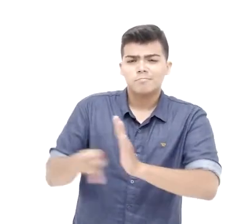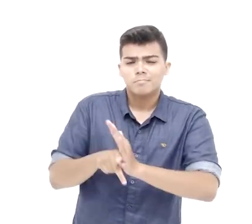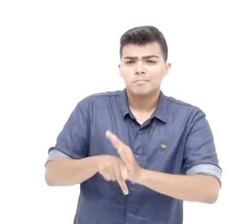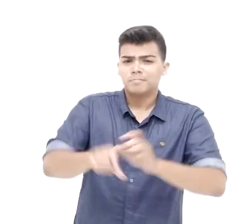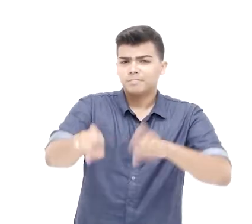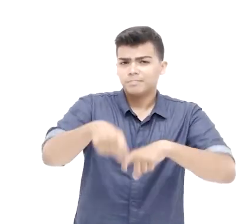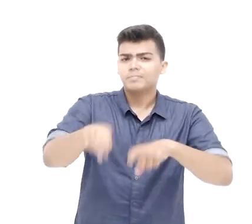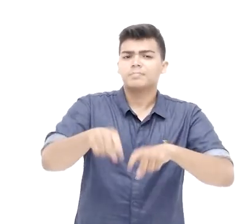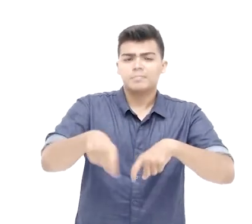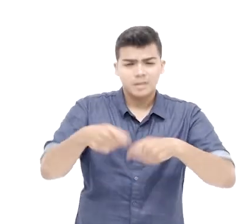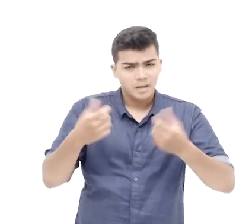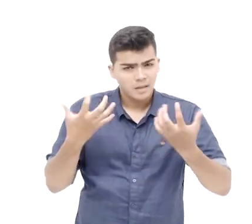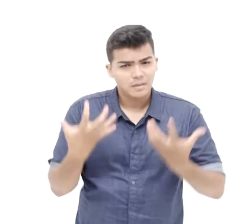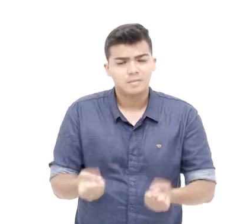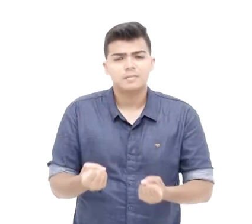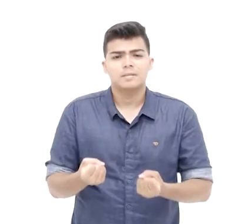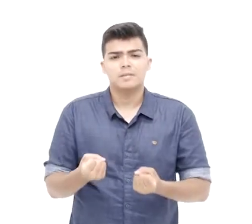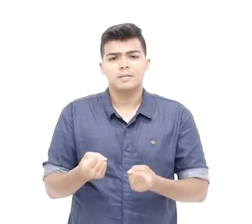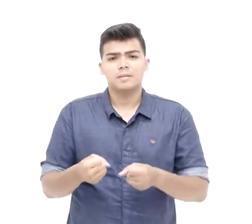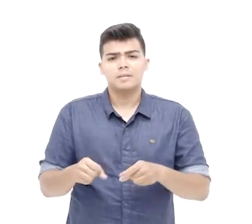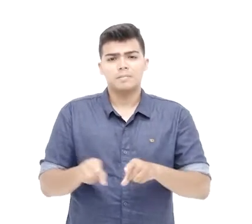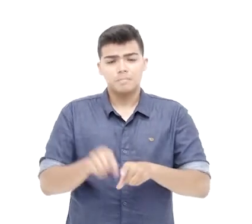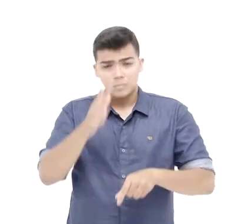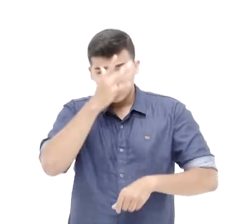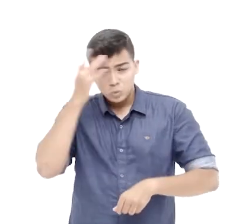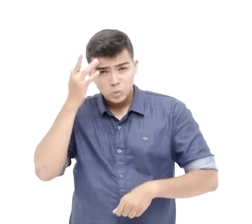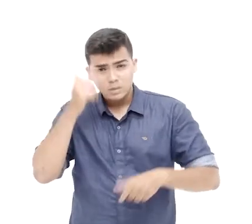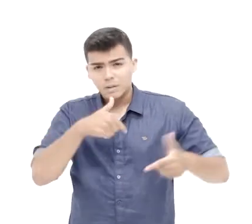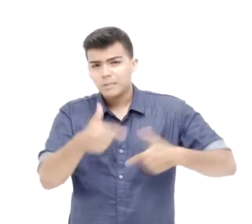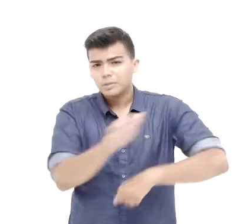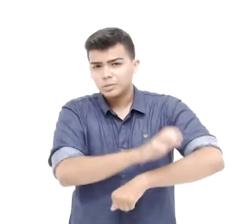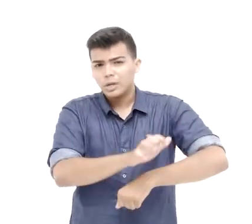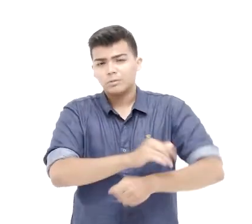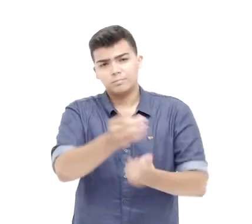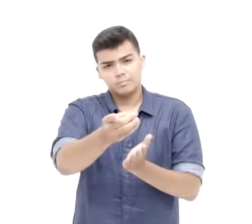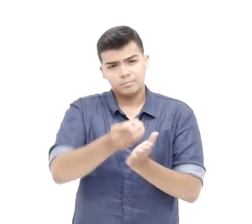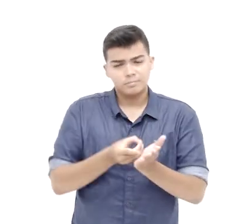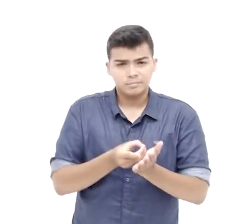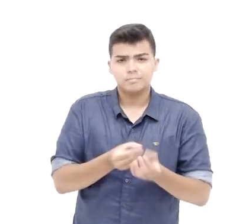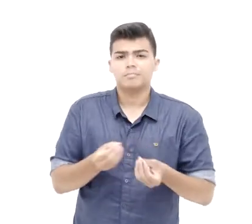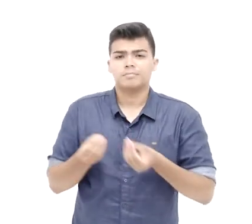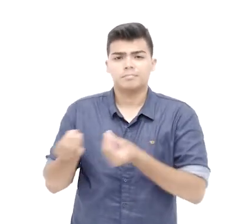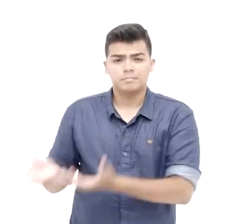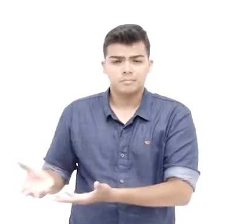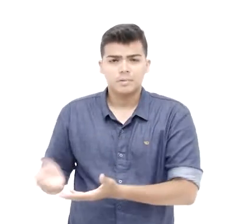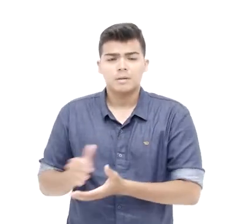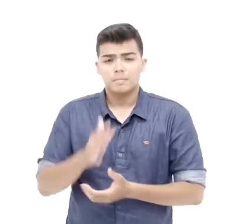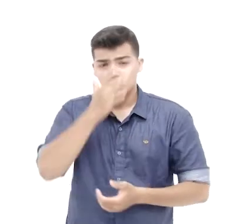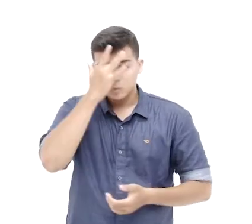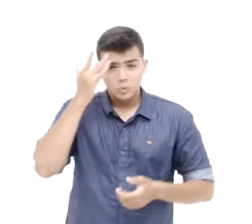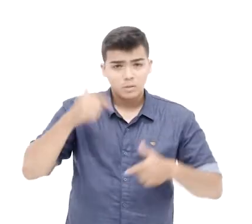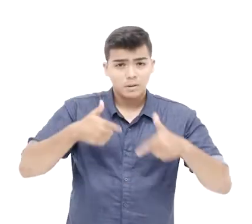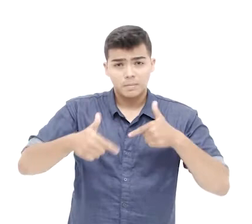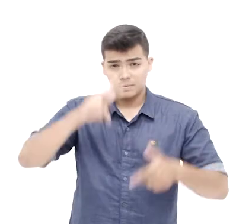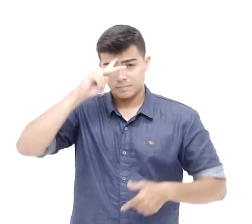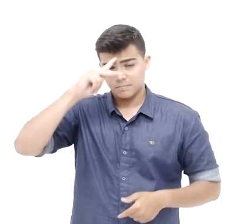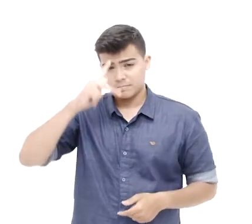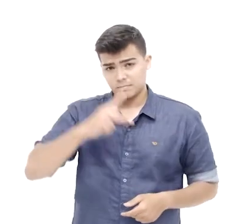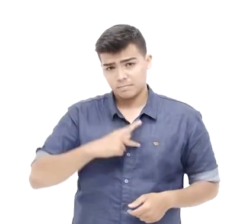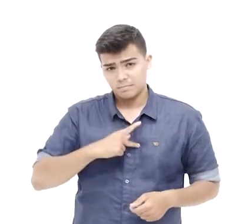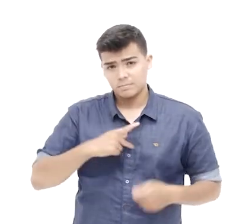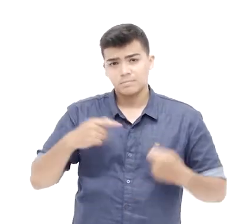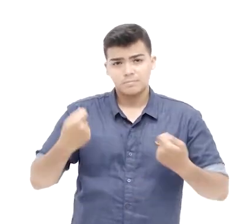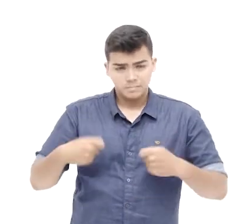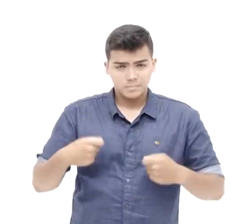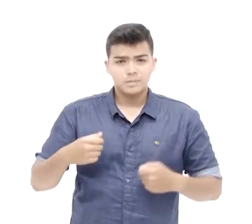No caso de estagiários, deve ser apresentado o contrato de trabalho de estagiário. E com relação aos profissionais autônomos,